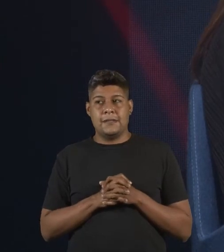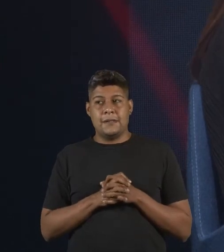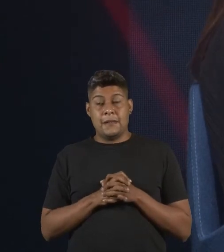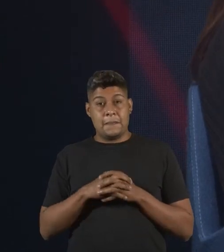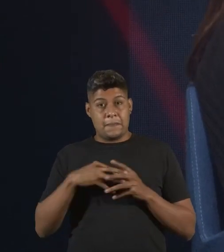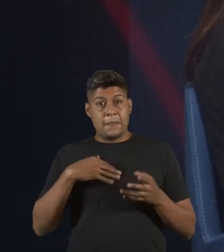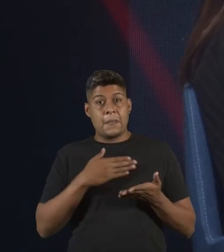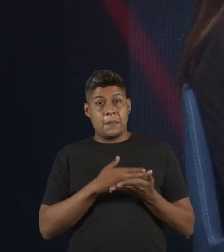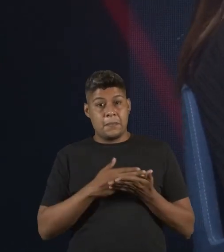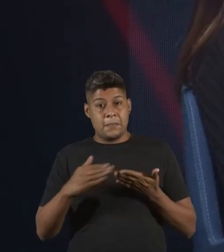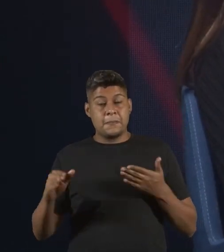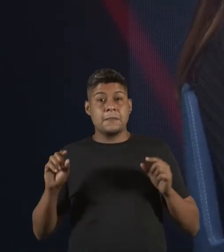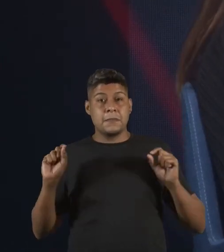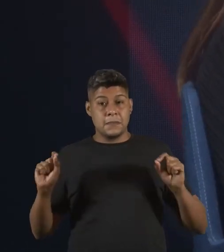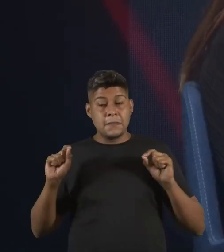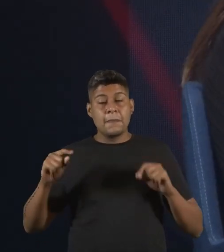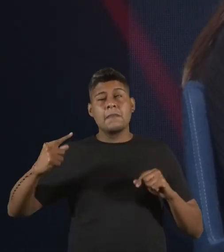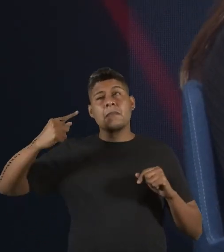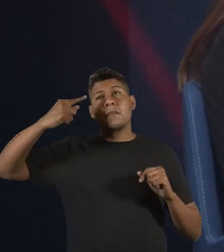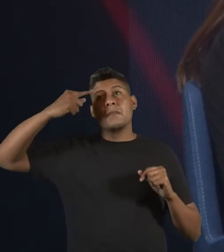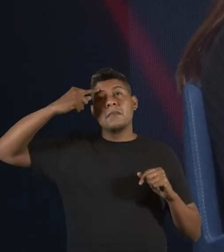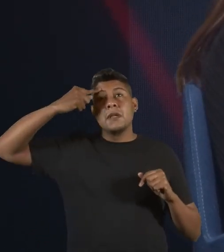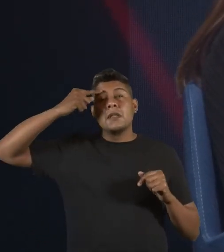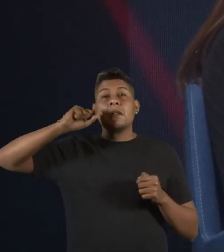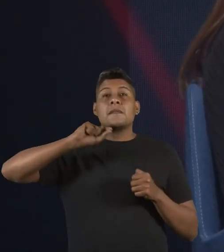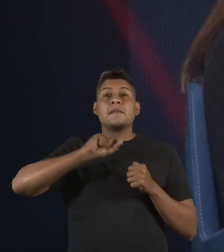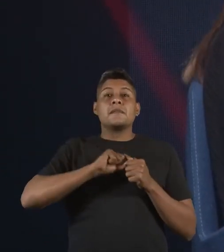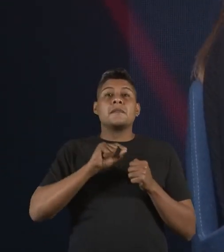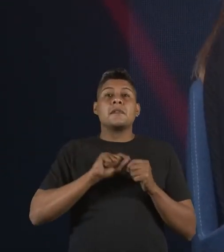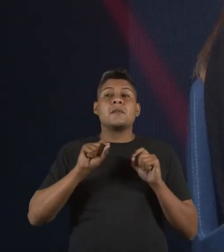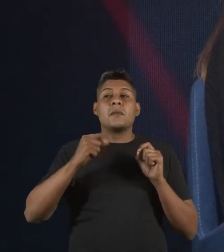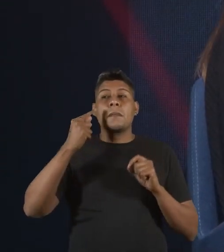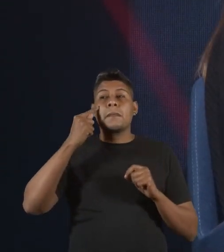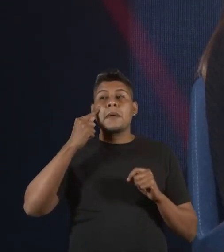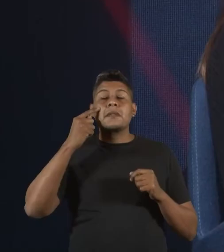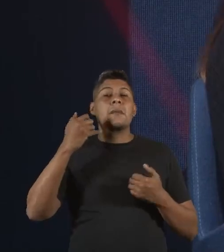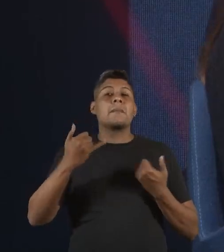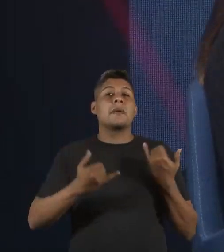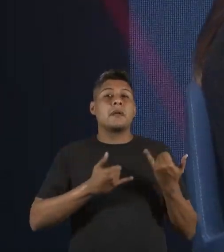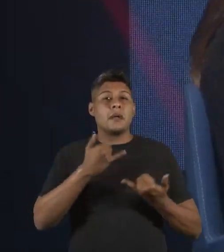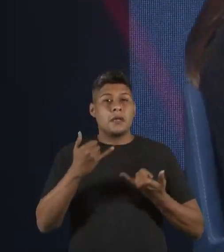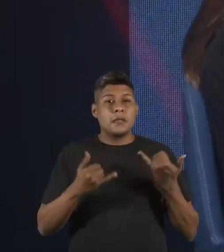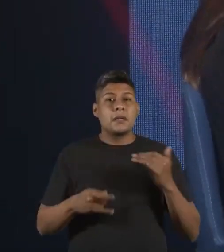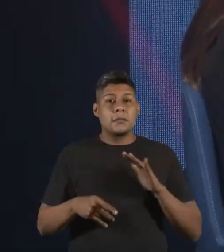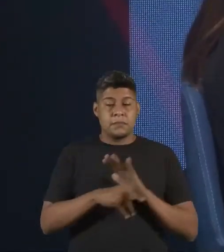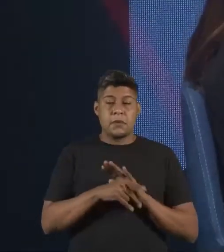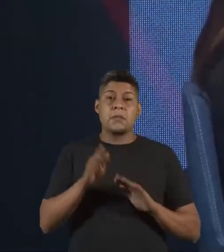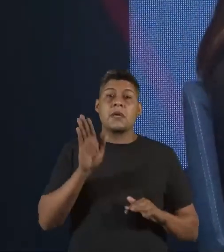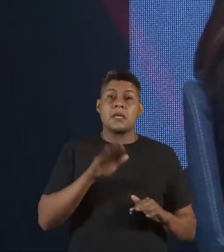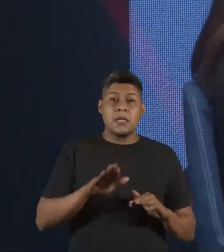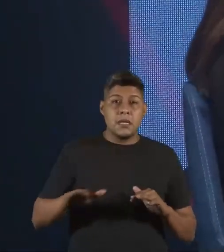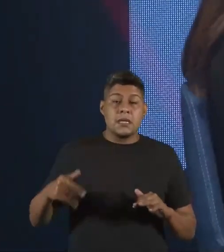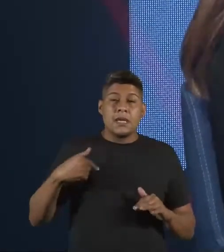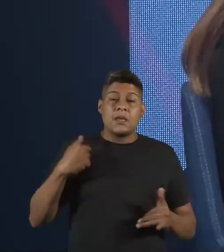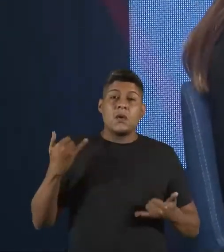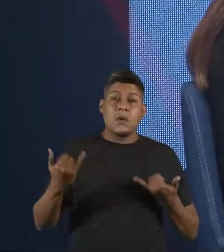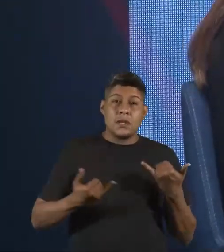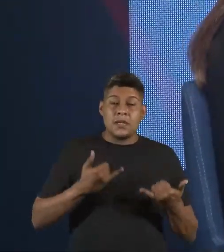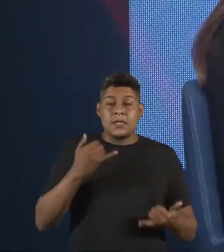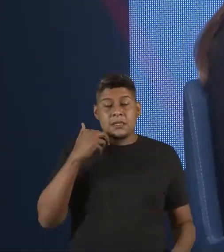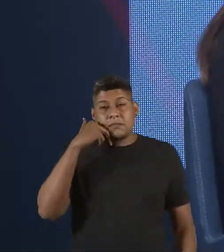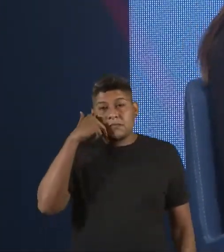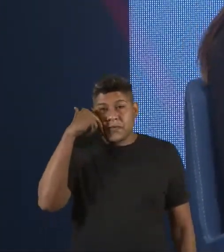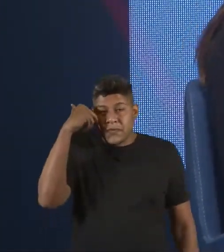que eu comecei a me imaginar fazendo, eu pensei muito nas brincadeiras que eu fazia quando eu era criança. Eu era uma criança super